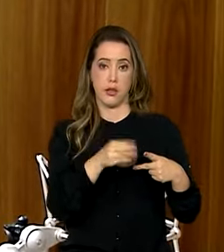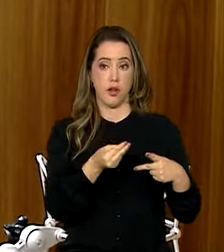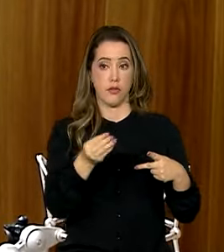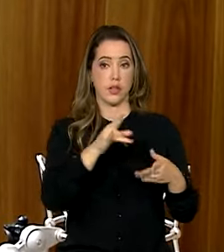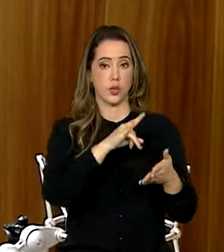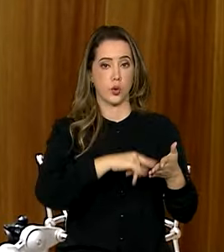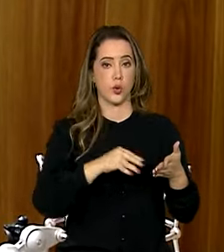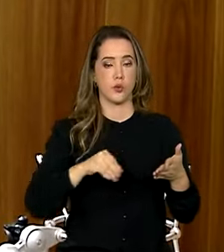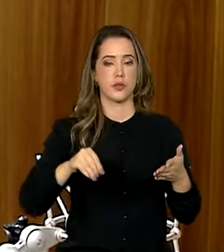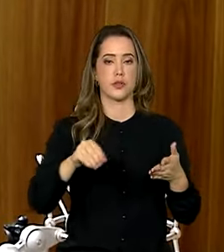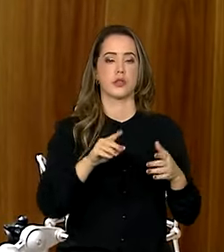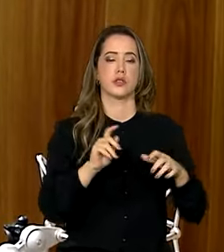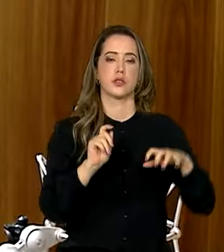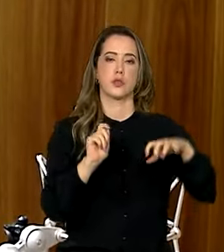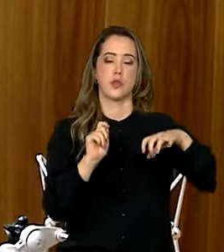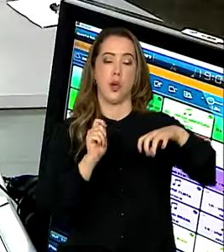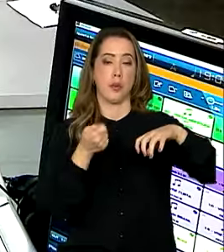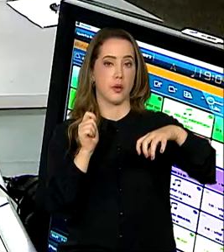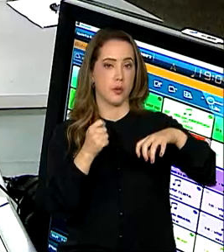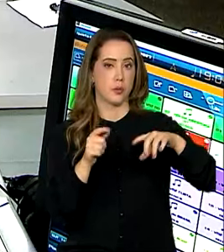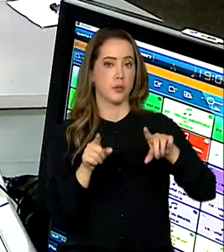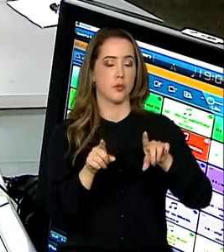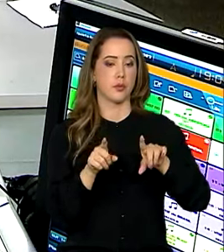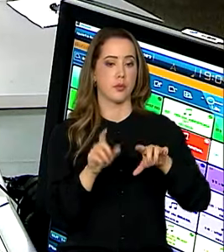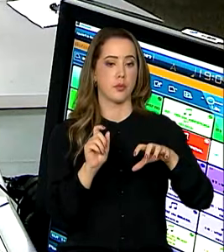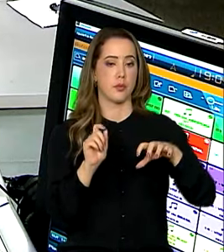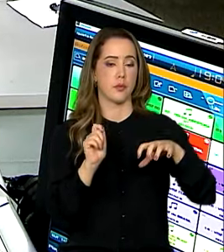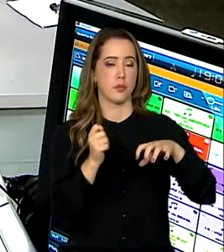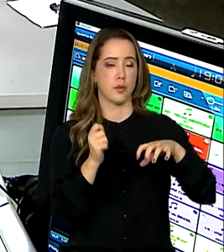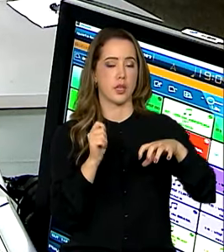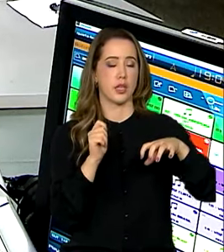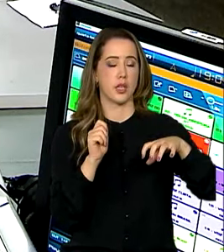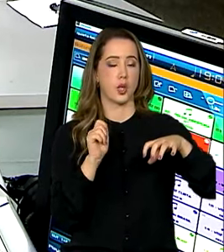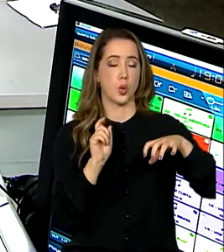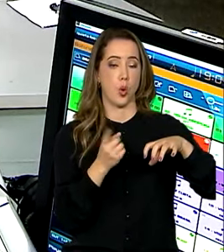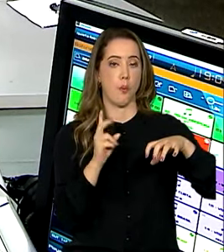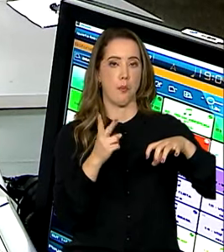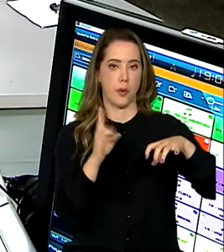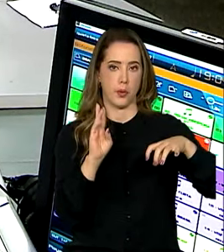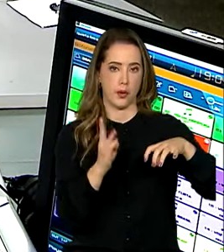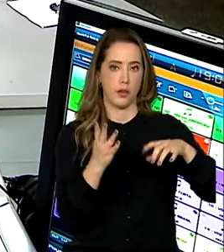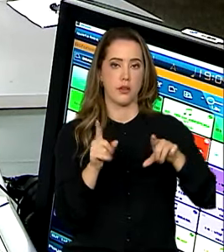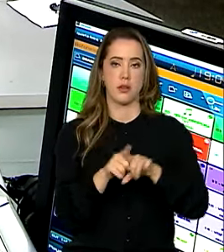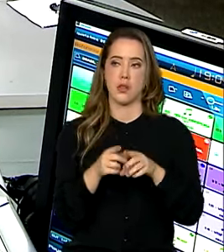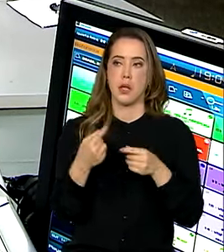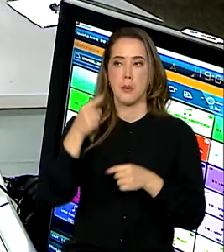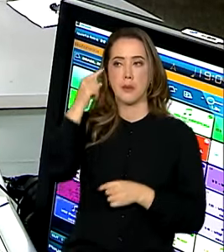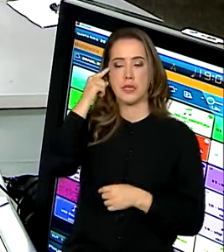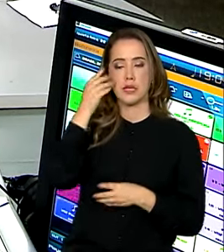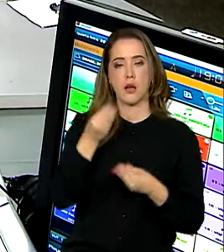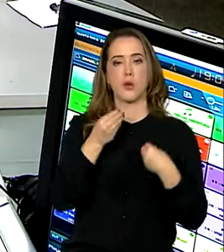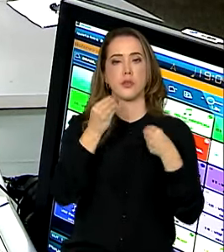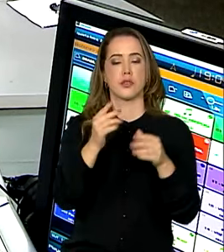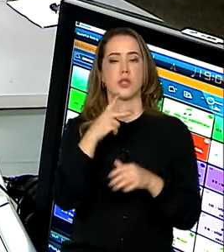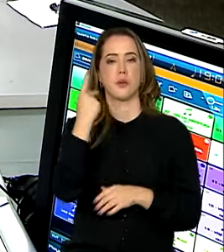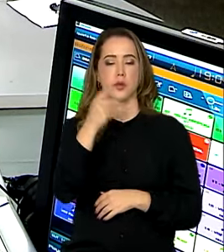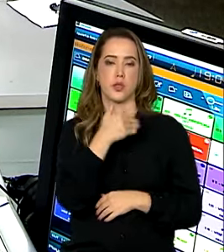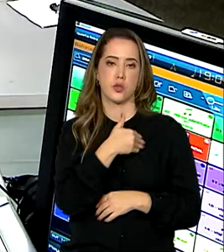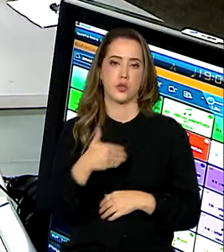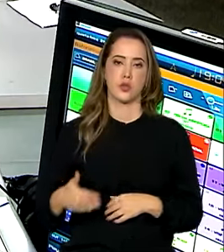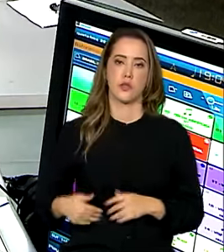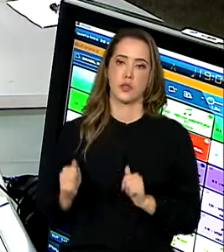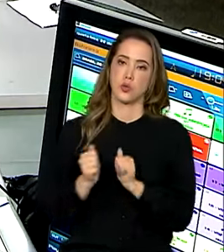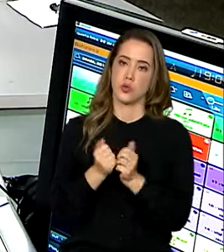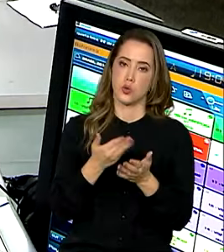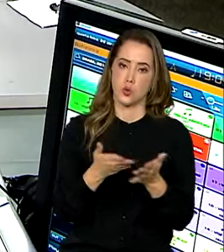quilombola. E a gente tem cada vez mais que pensar como levar a política pública até essas pessoas, esses territórios, mas em conjunto com